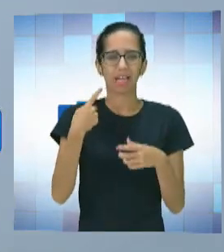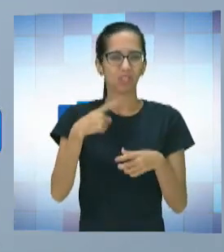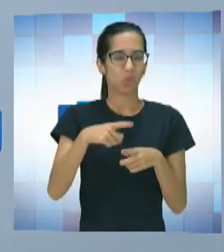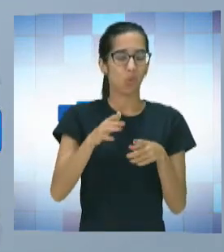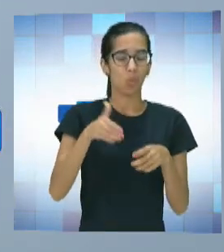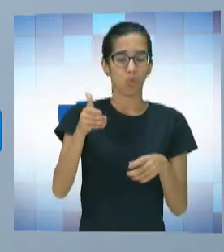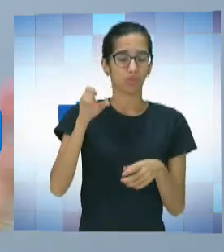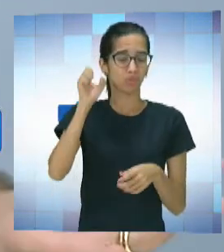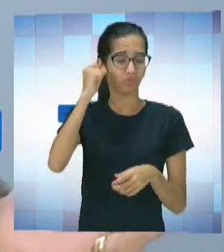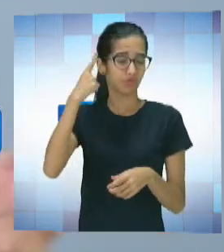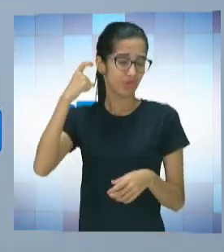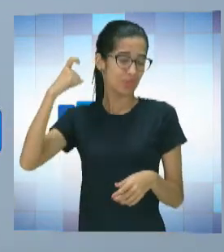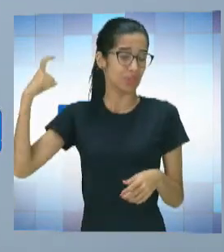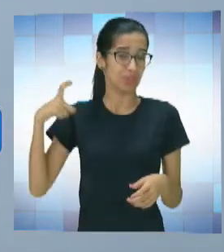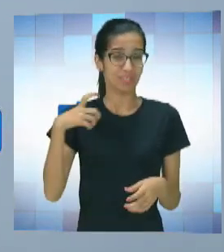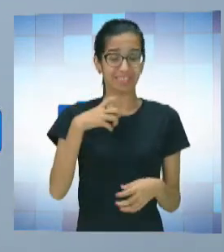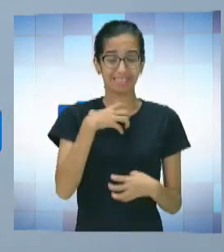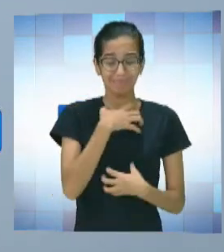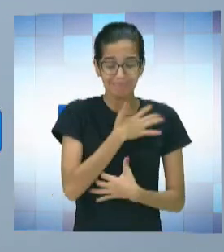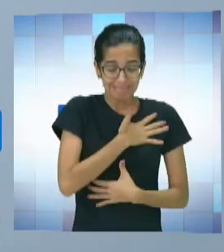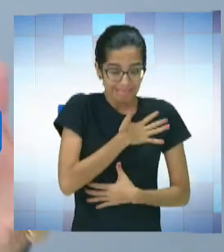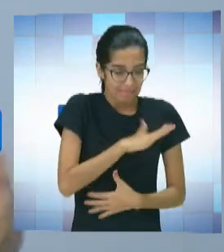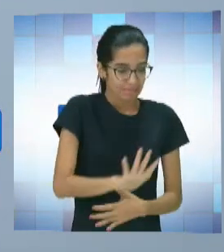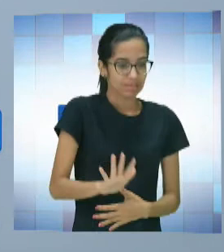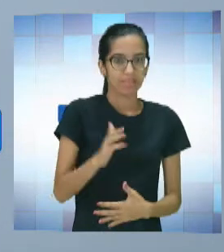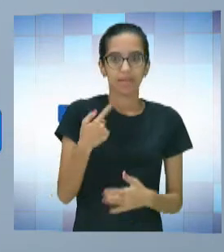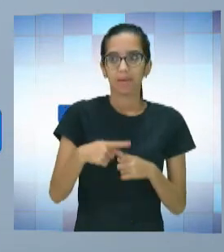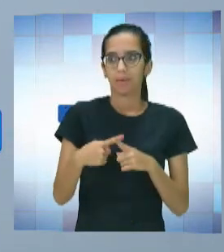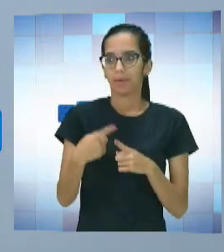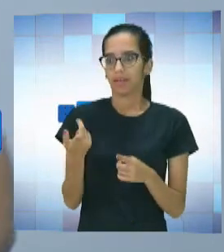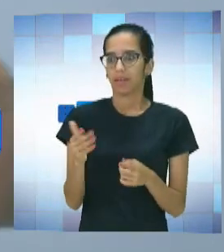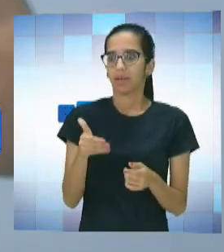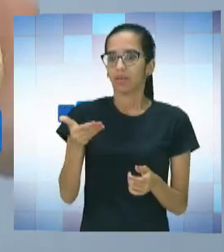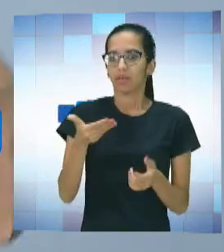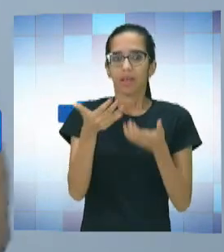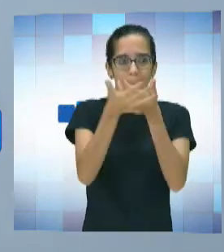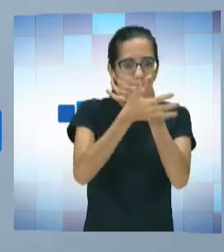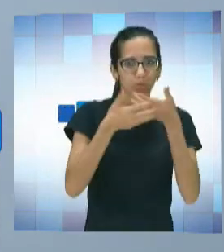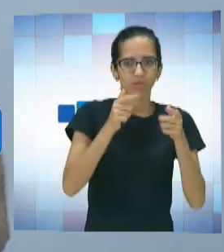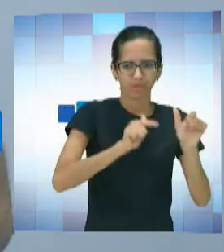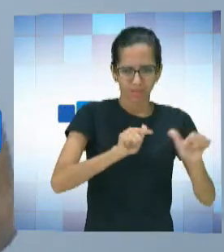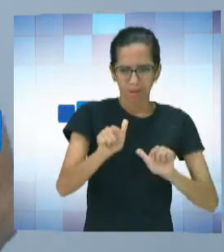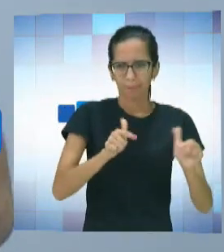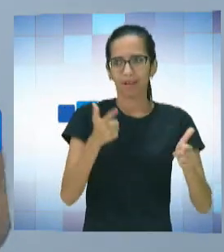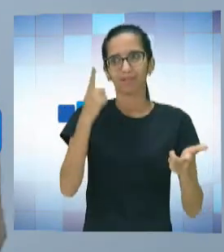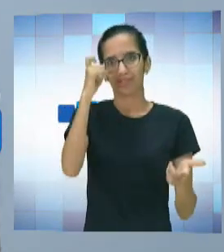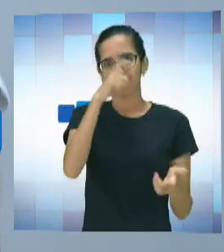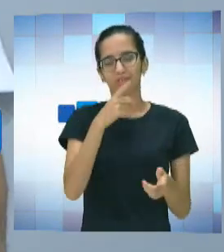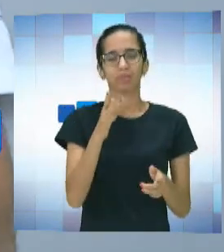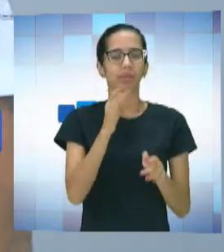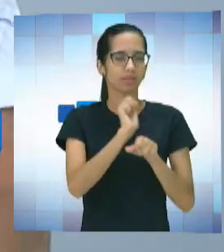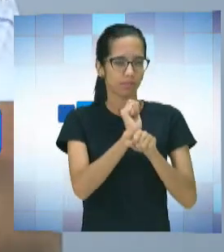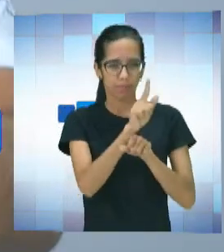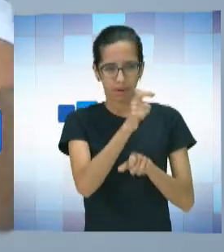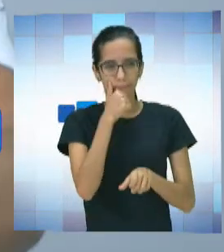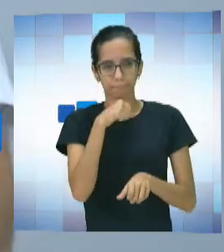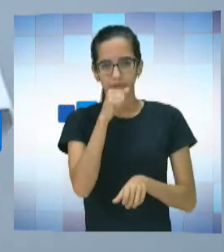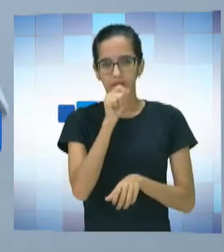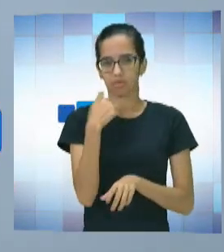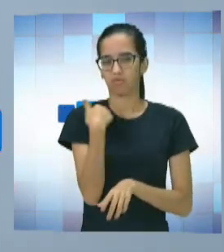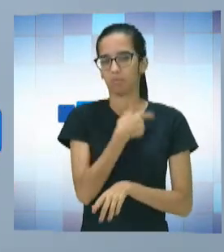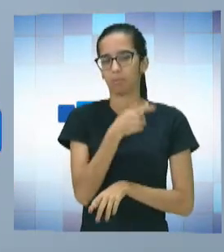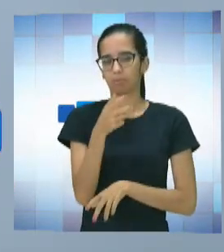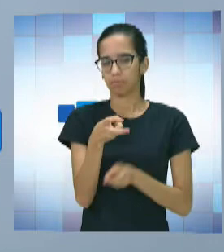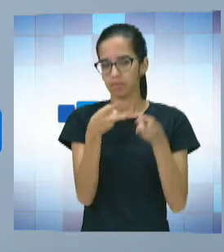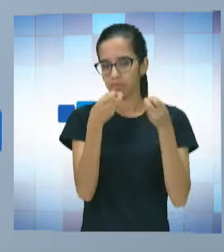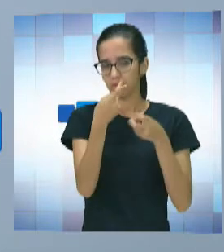música é uma coisa que você vai trabalhar e, assim, mãezinha, a gente vai começar a observar o comportamento do seu filho.